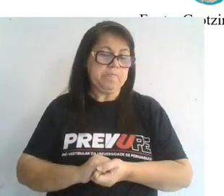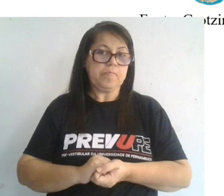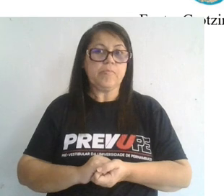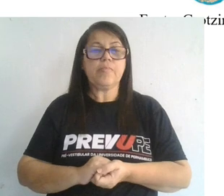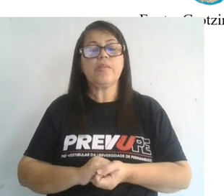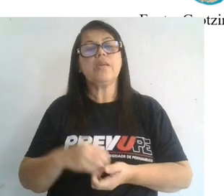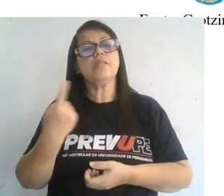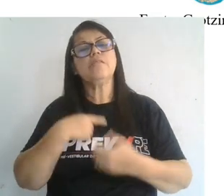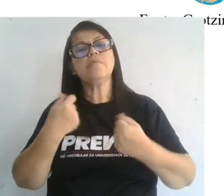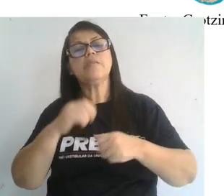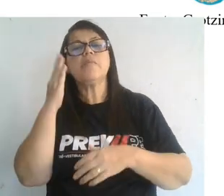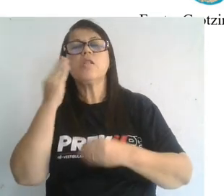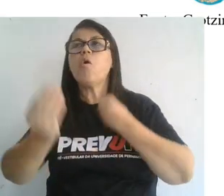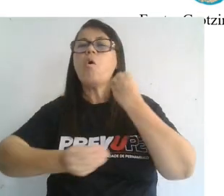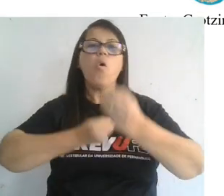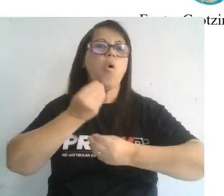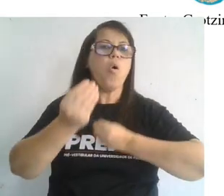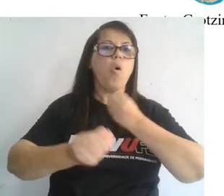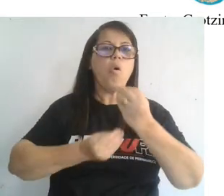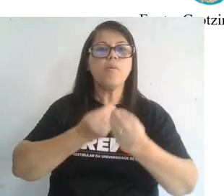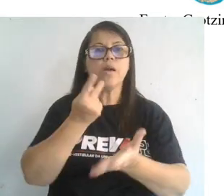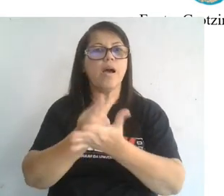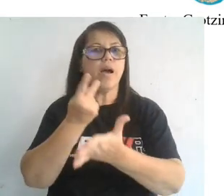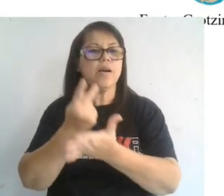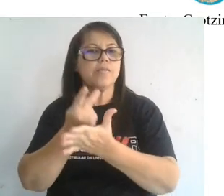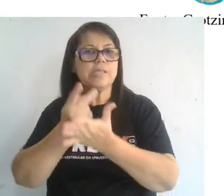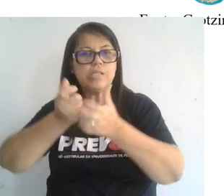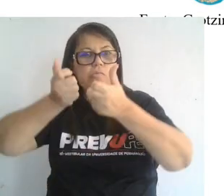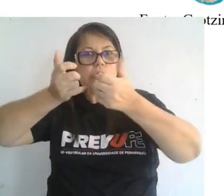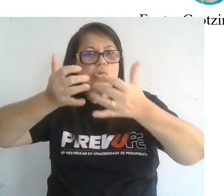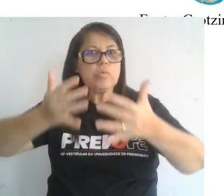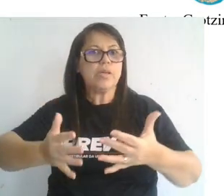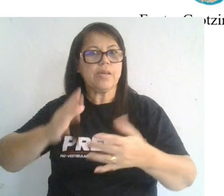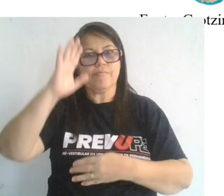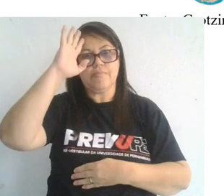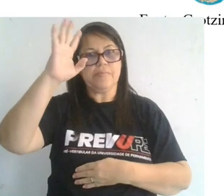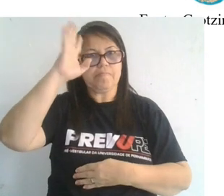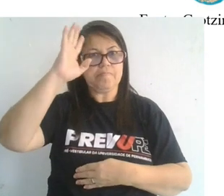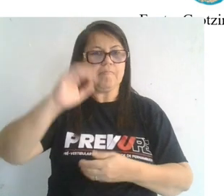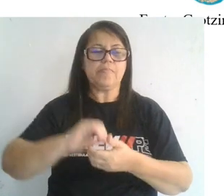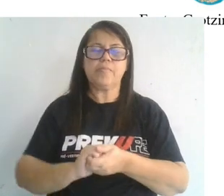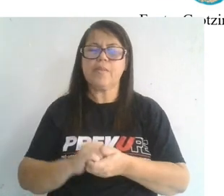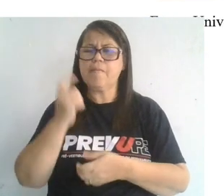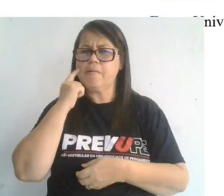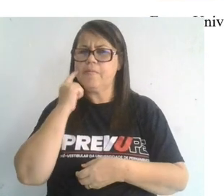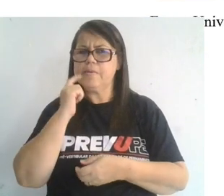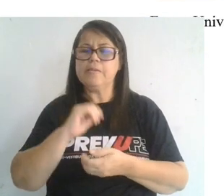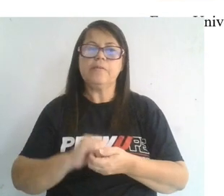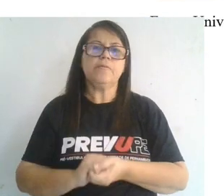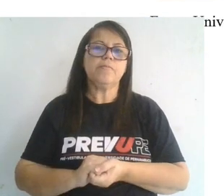E a gente precisa entender como é que conseguiu, então, validar essa teoria ou explicar melhor essa teoria. Vamos lá tentar entender.